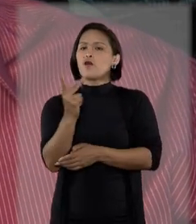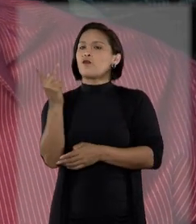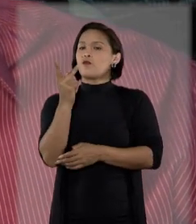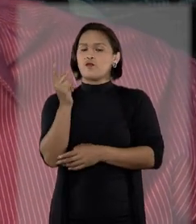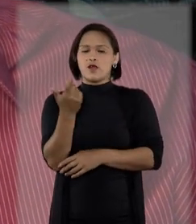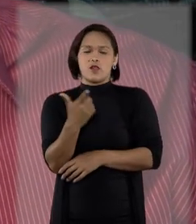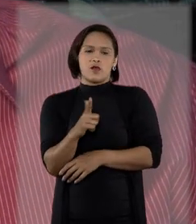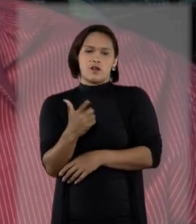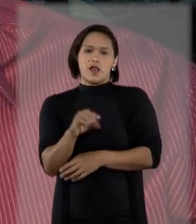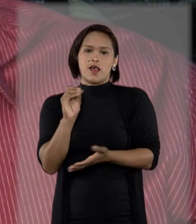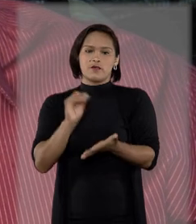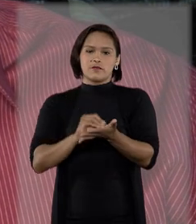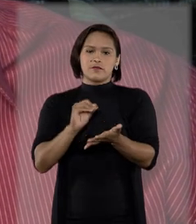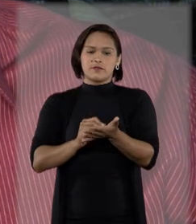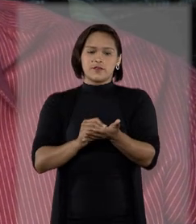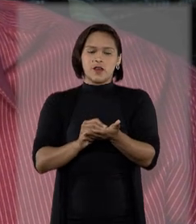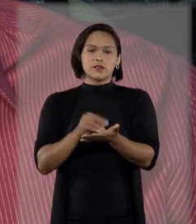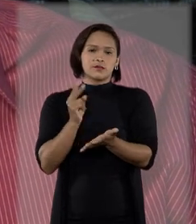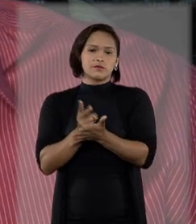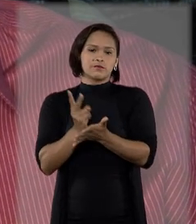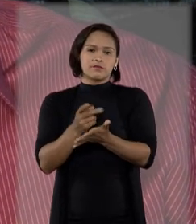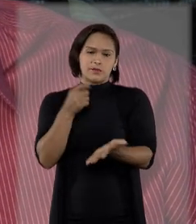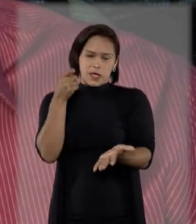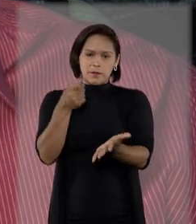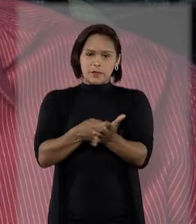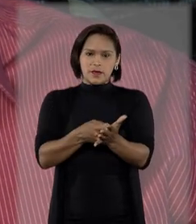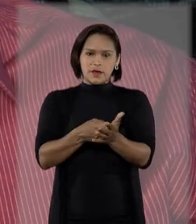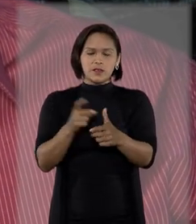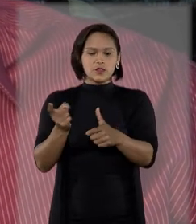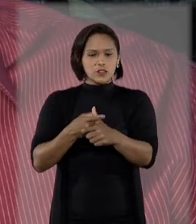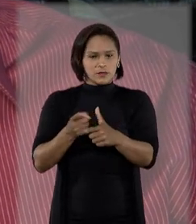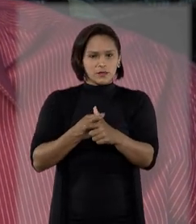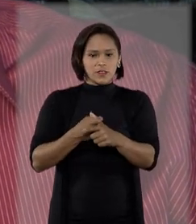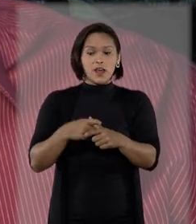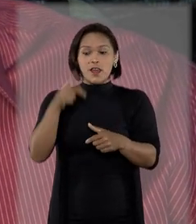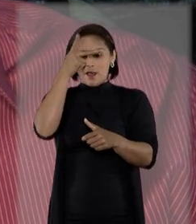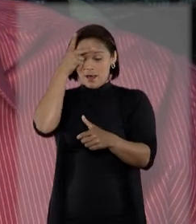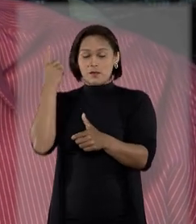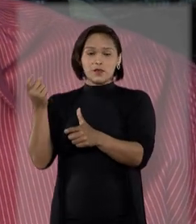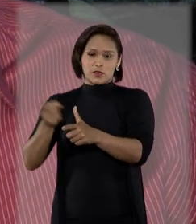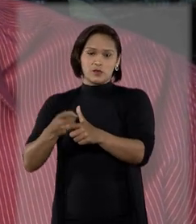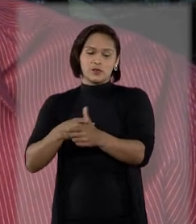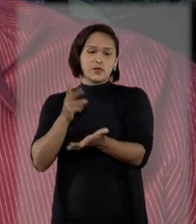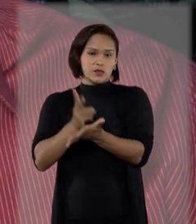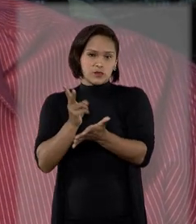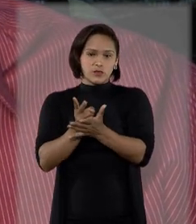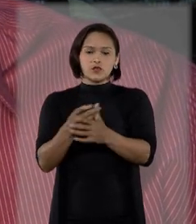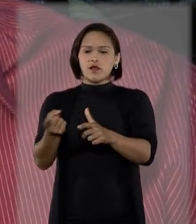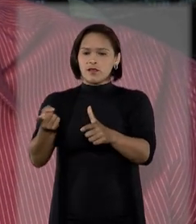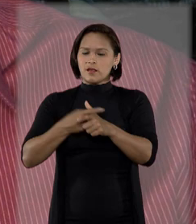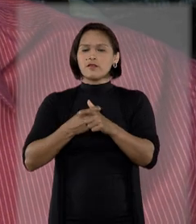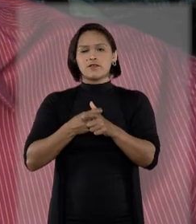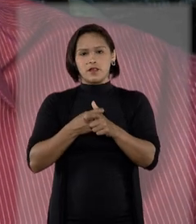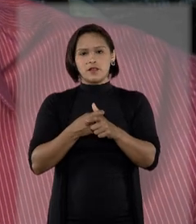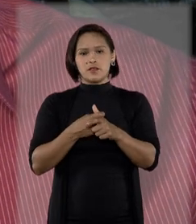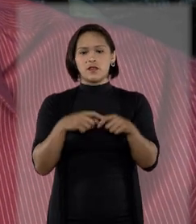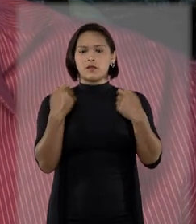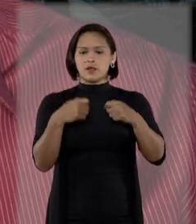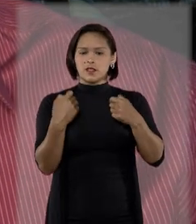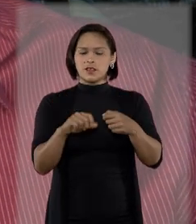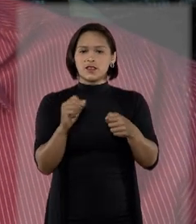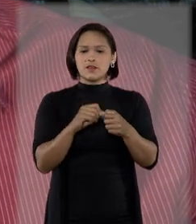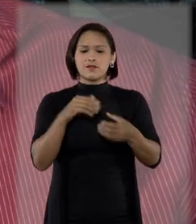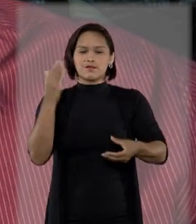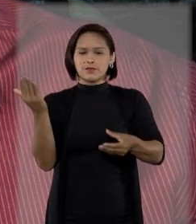esse valor não seja o suficiente para arcar com a dívida, o devedor continuará devendo e terá que ser